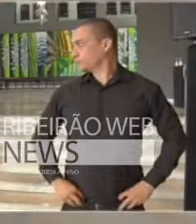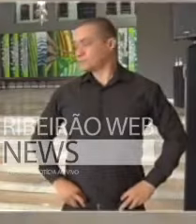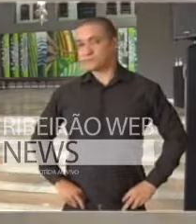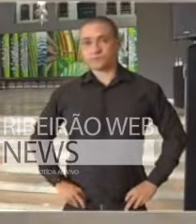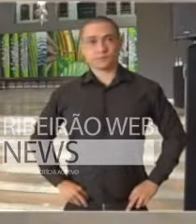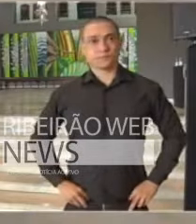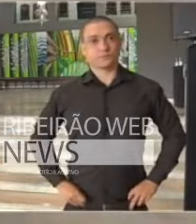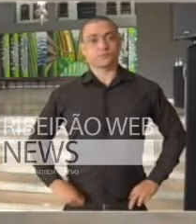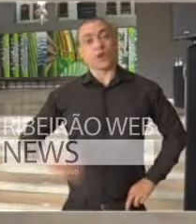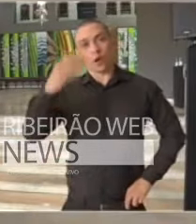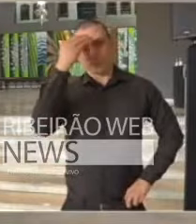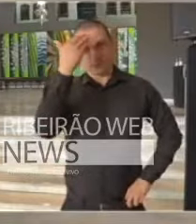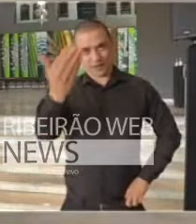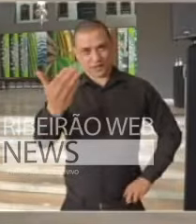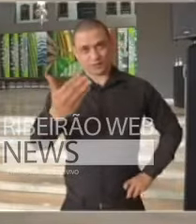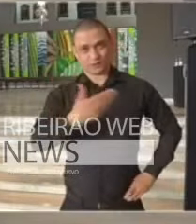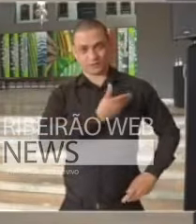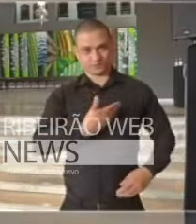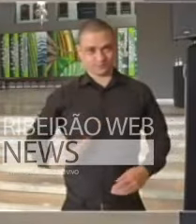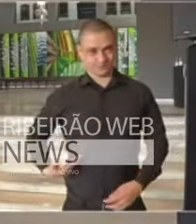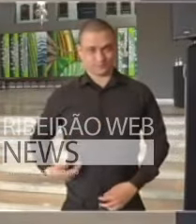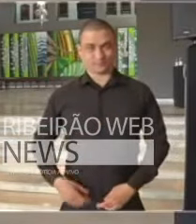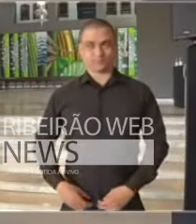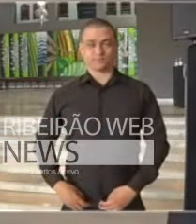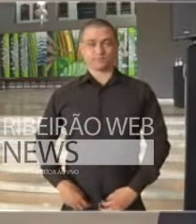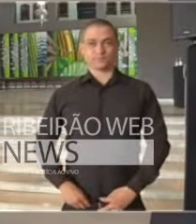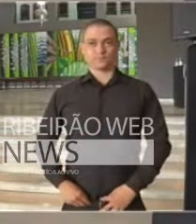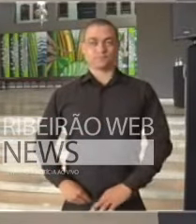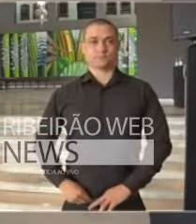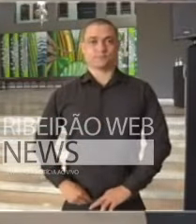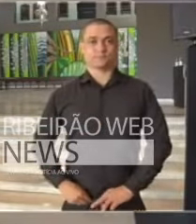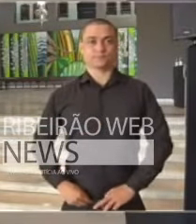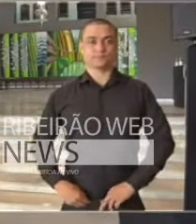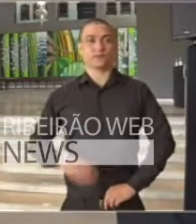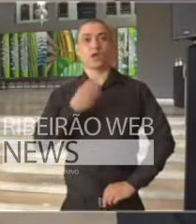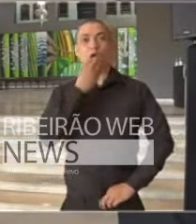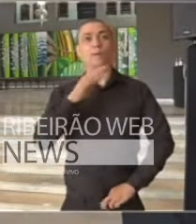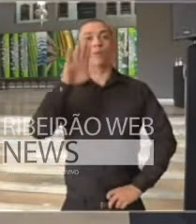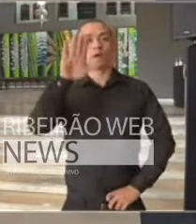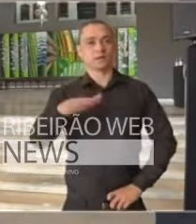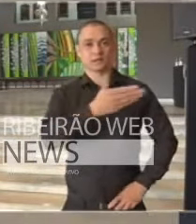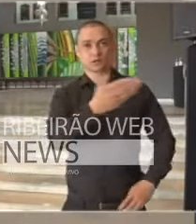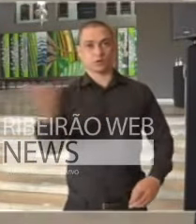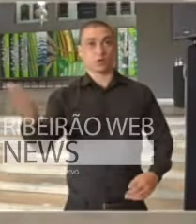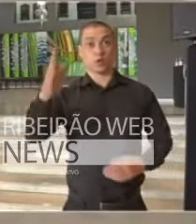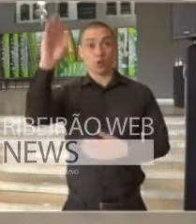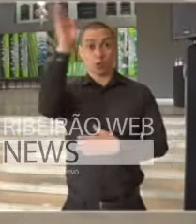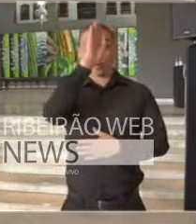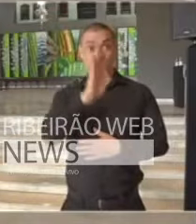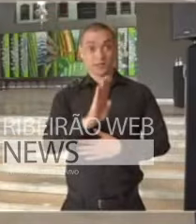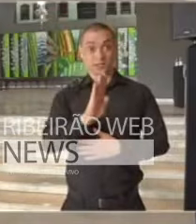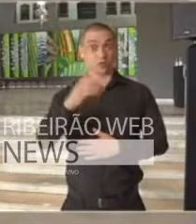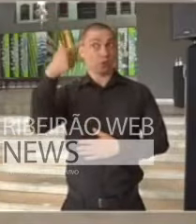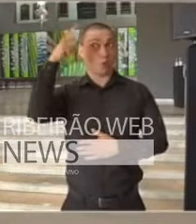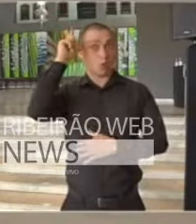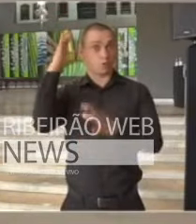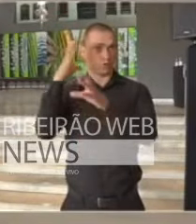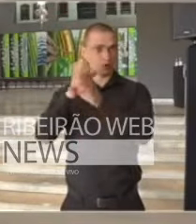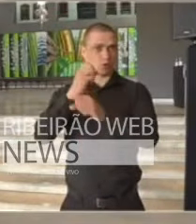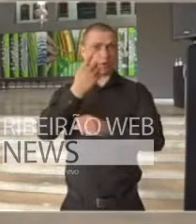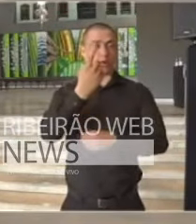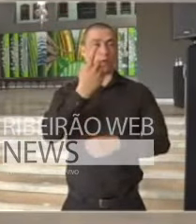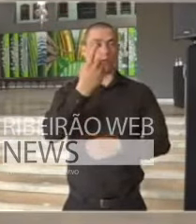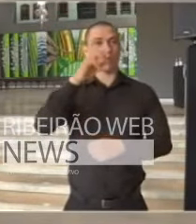Muito obrigado, governador. Boa tarde a todos. O Brasil apresentava ontem 1